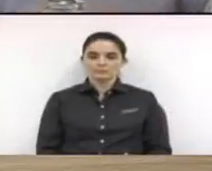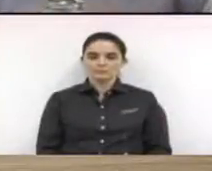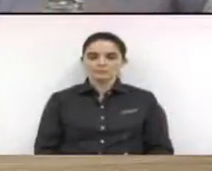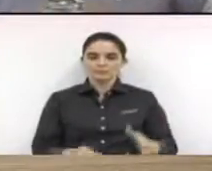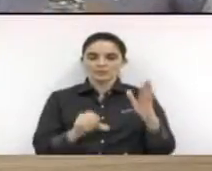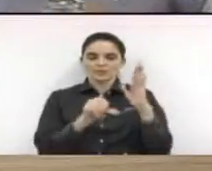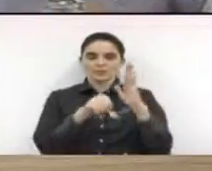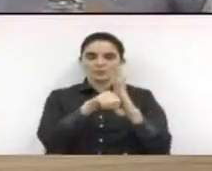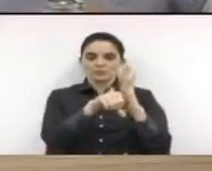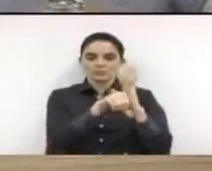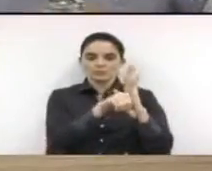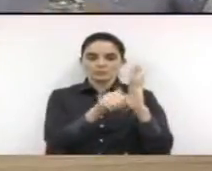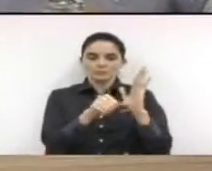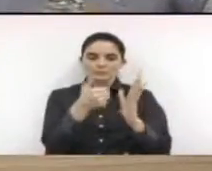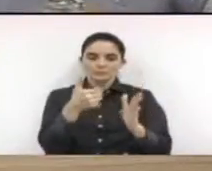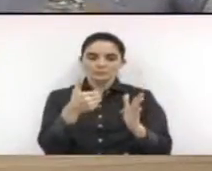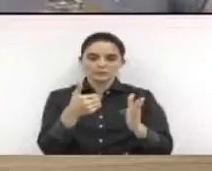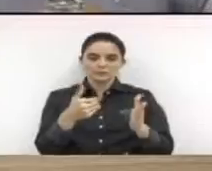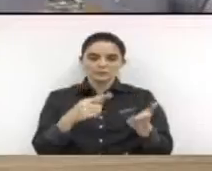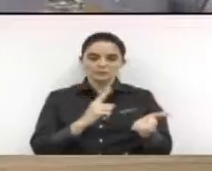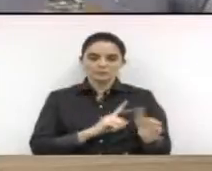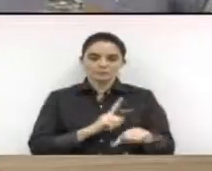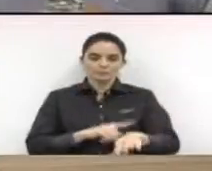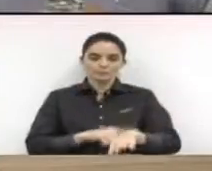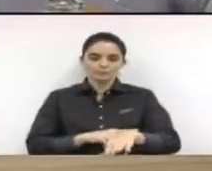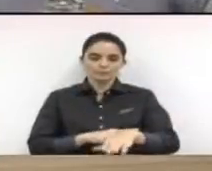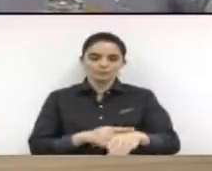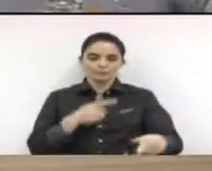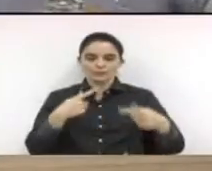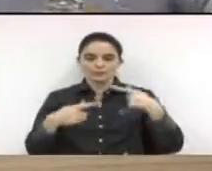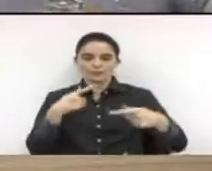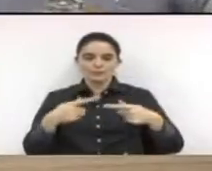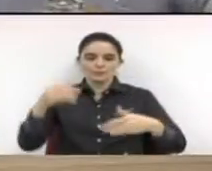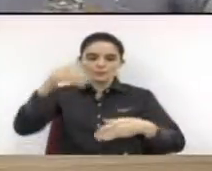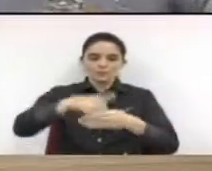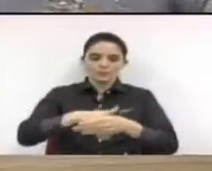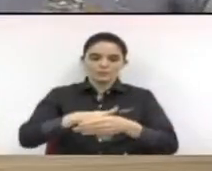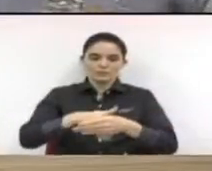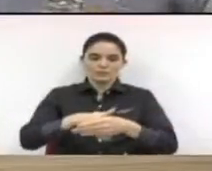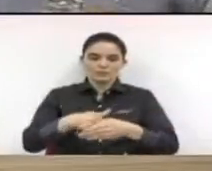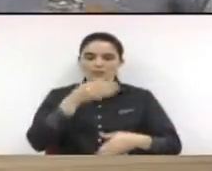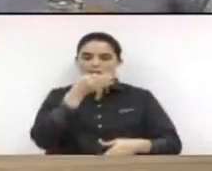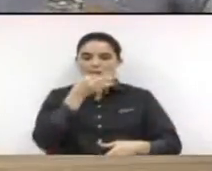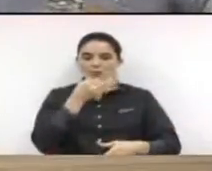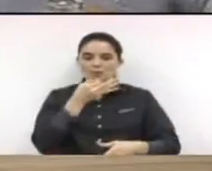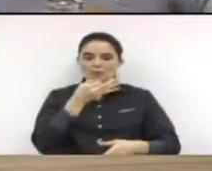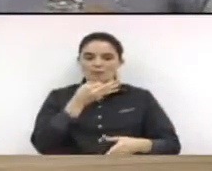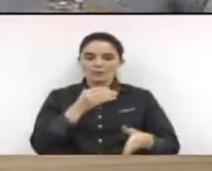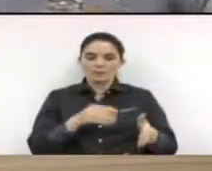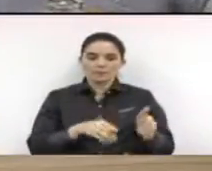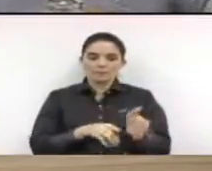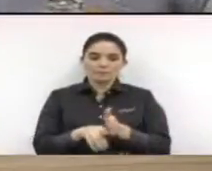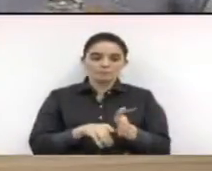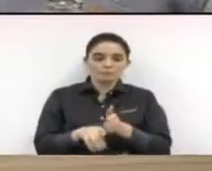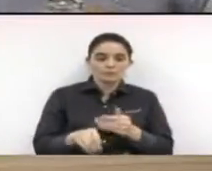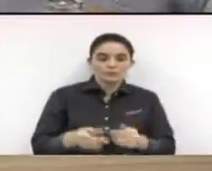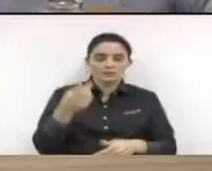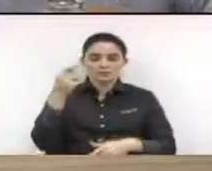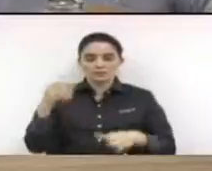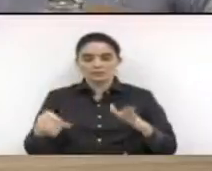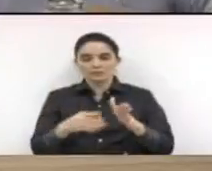Item nono da pauta. Primeiro turno de discussão e votação da proposta de emenda à lei orgânica do município, número